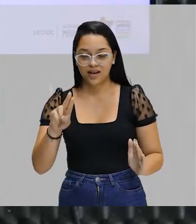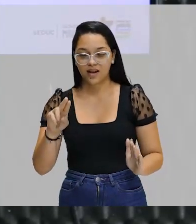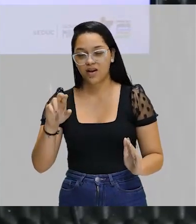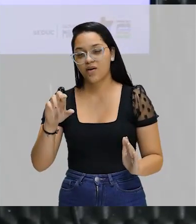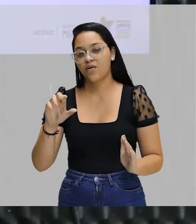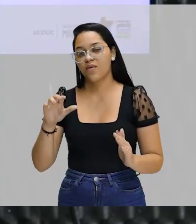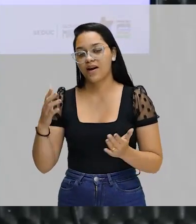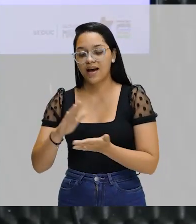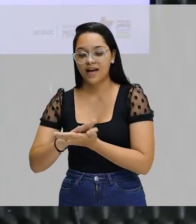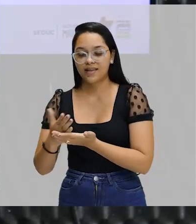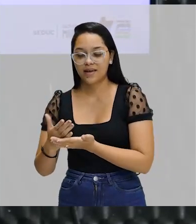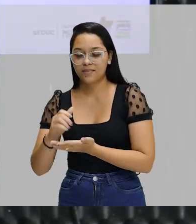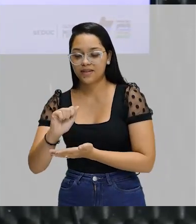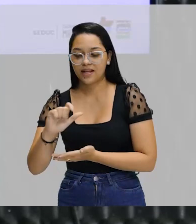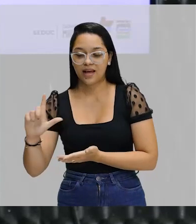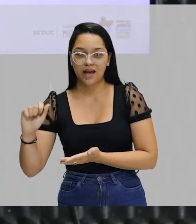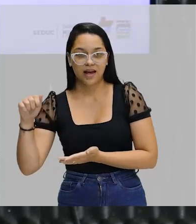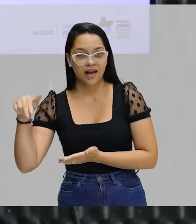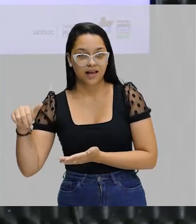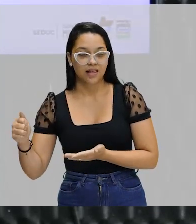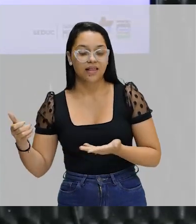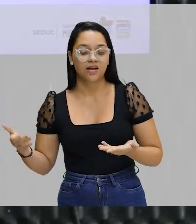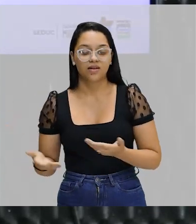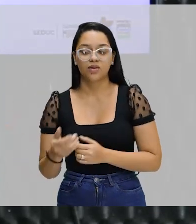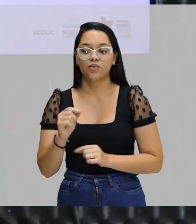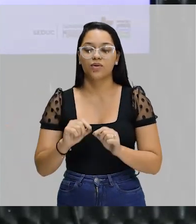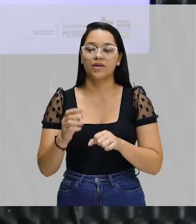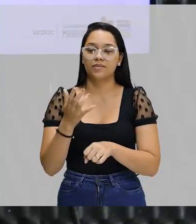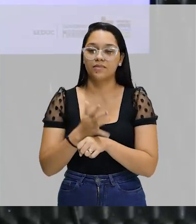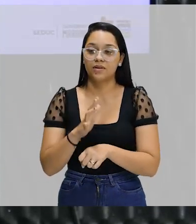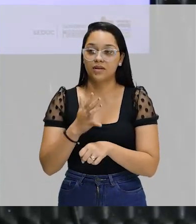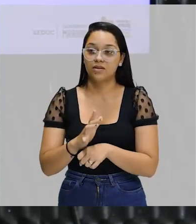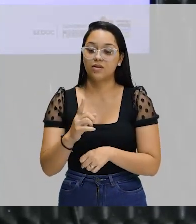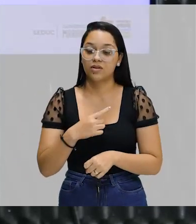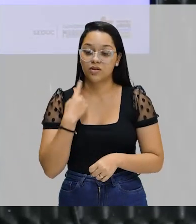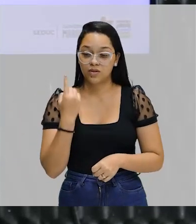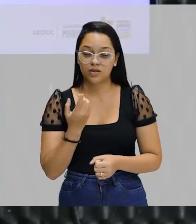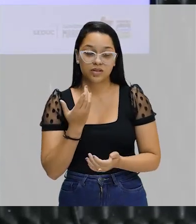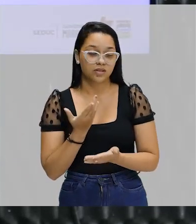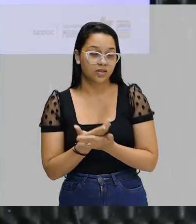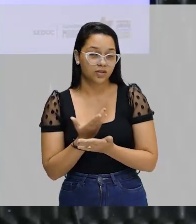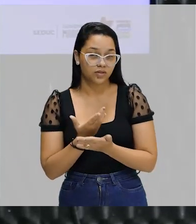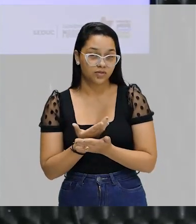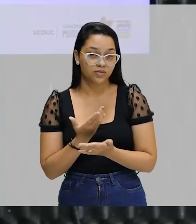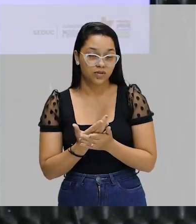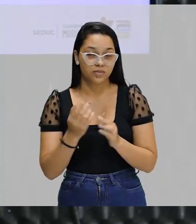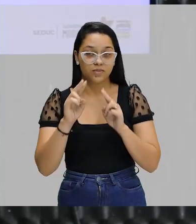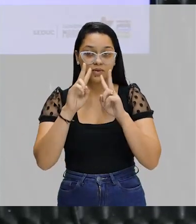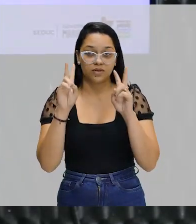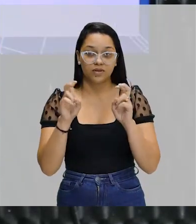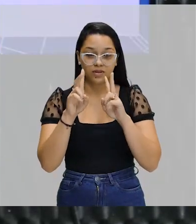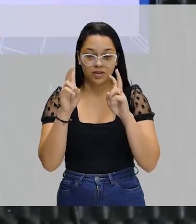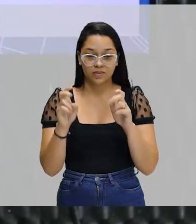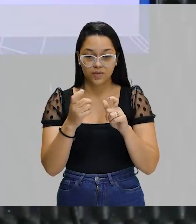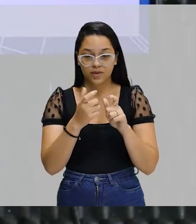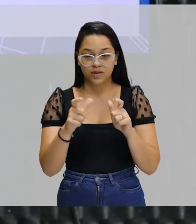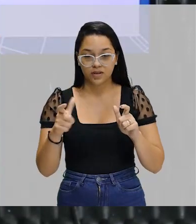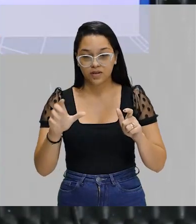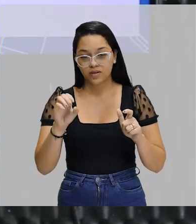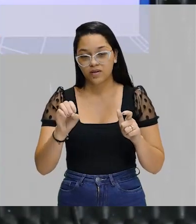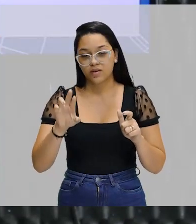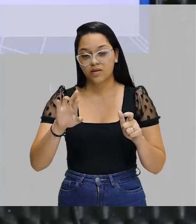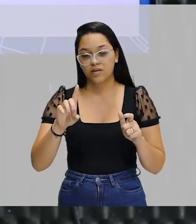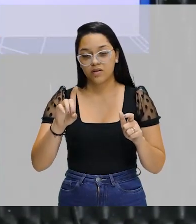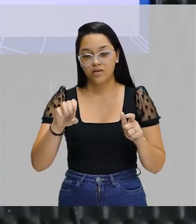Alana. Estamos aqui hoje para exercitar o que nós estudamos sobre orações coordenadas.